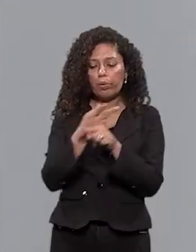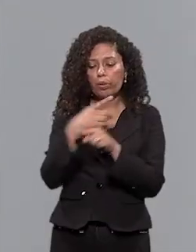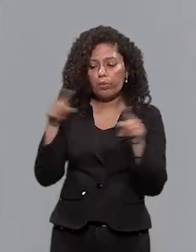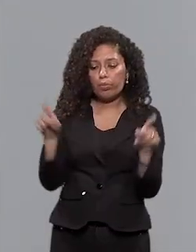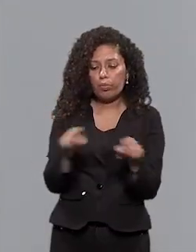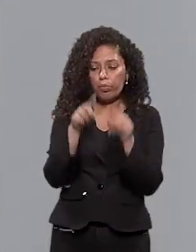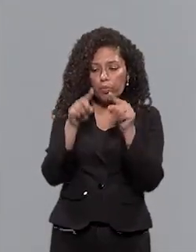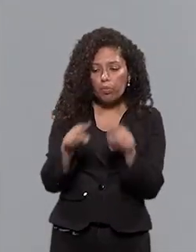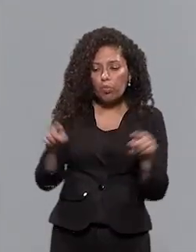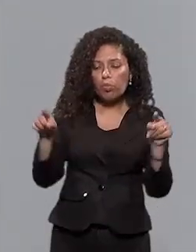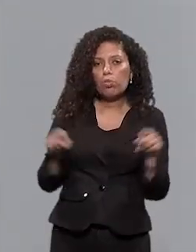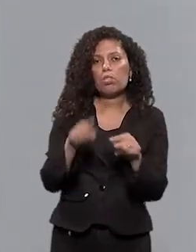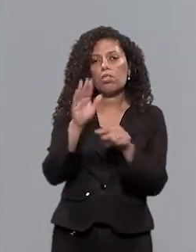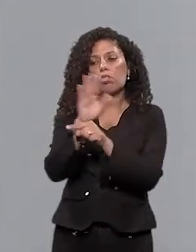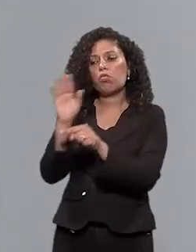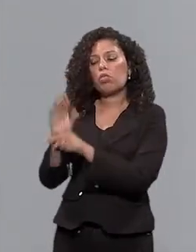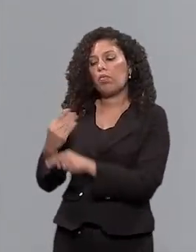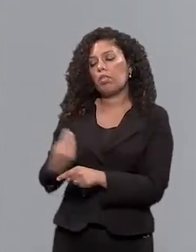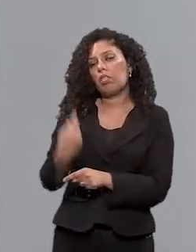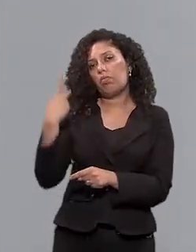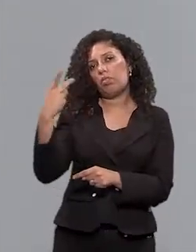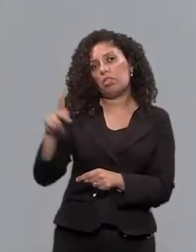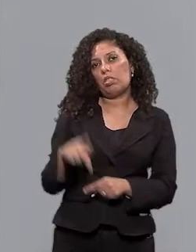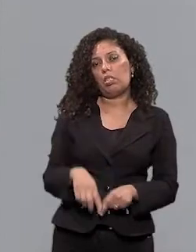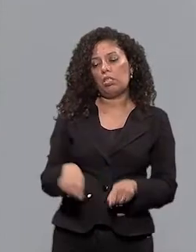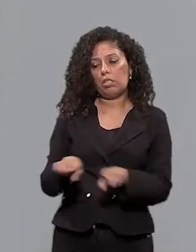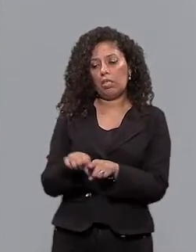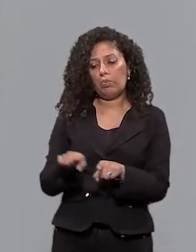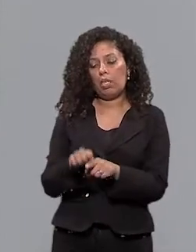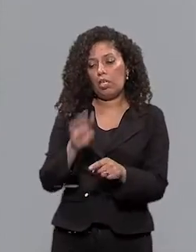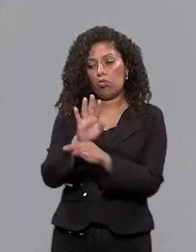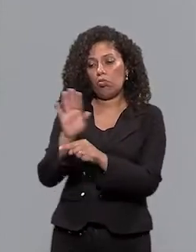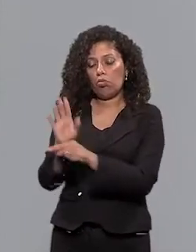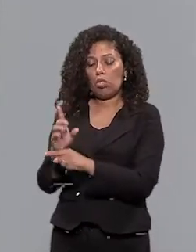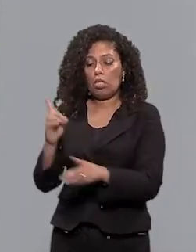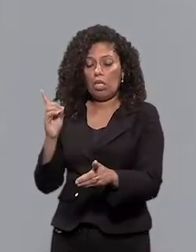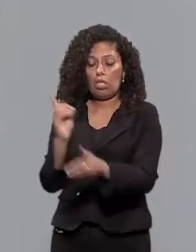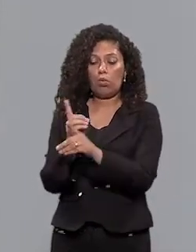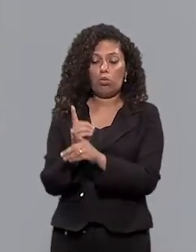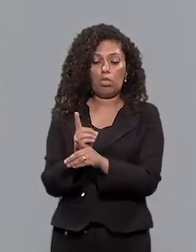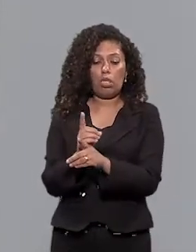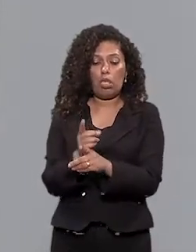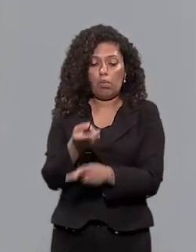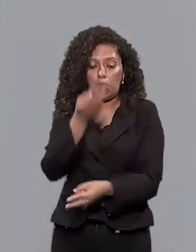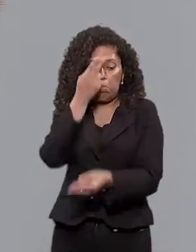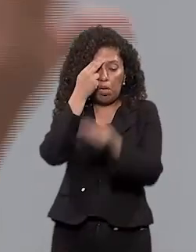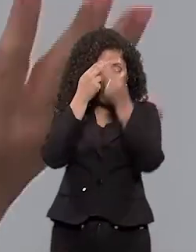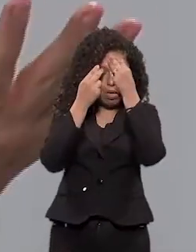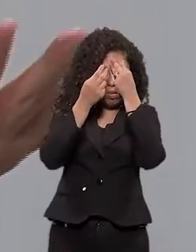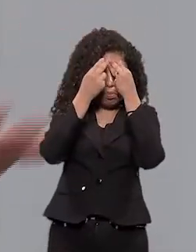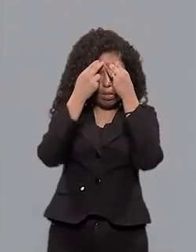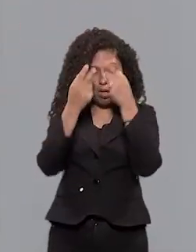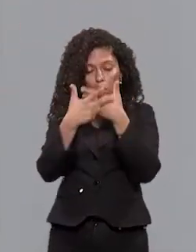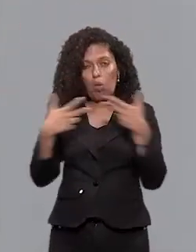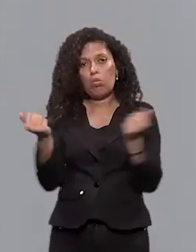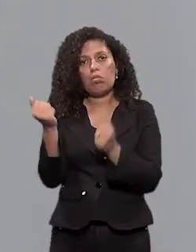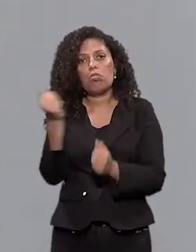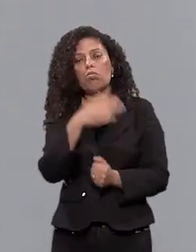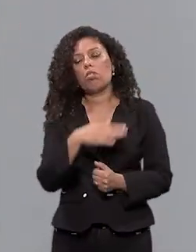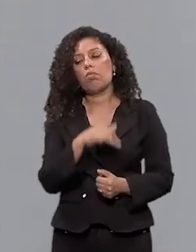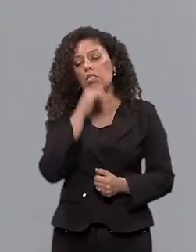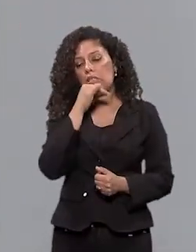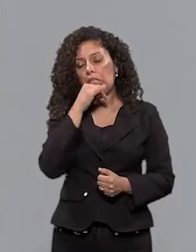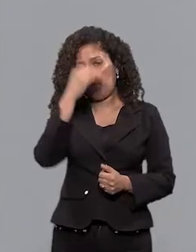parte da sua vida E também proporcionando memórias novas Porque a música O cérebro, ele tem uma